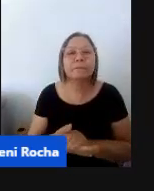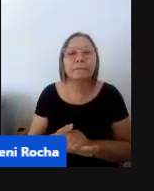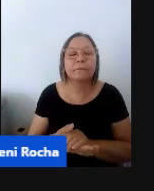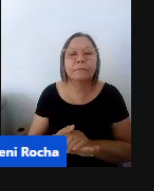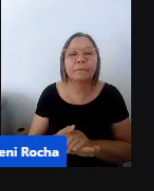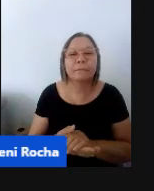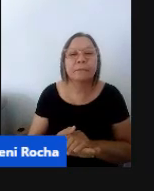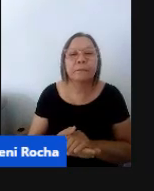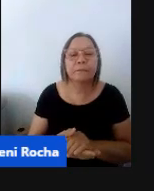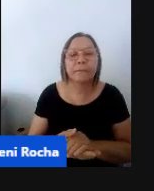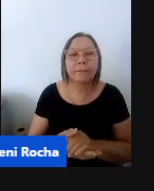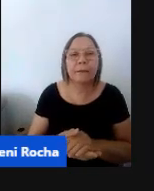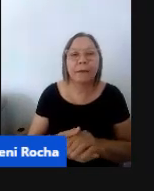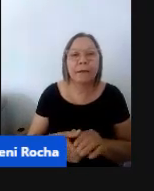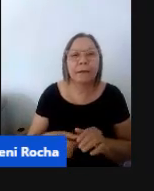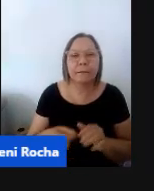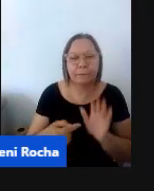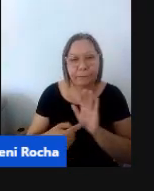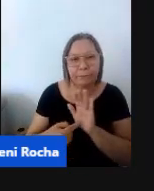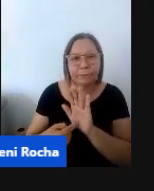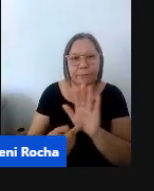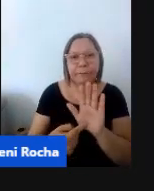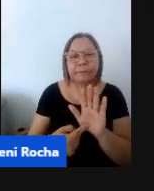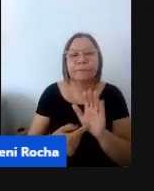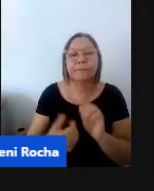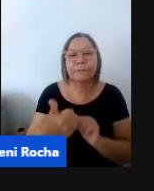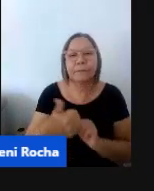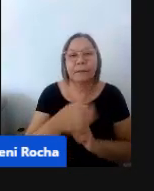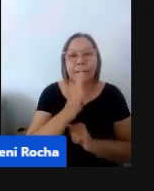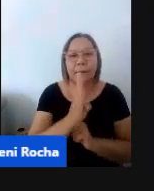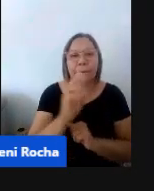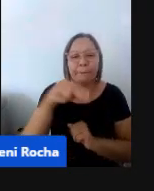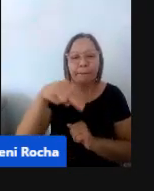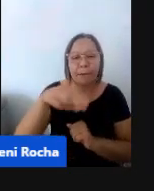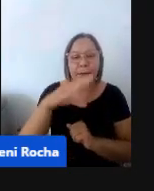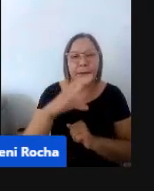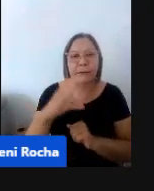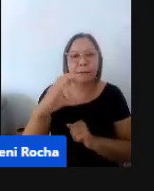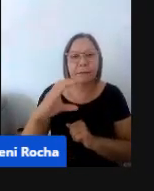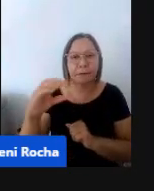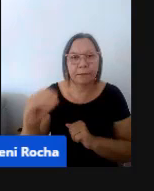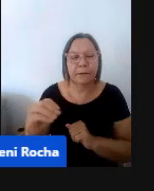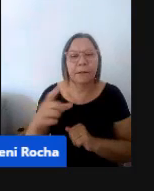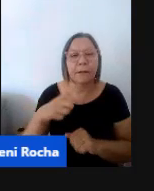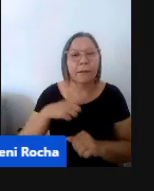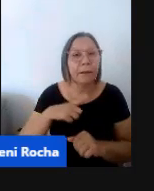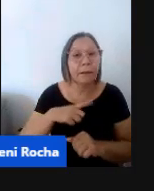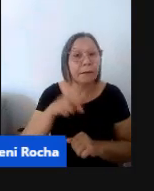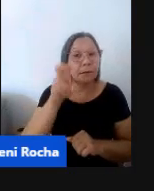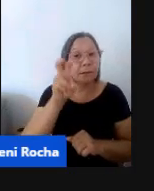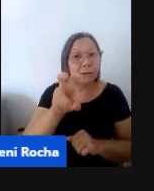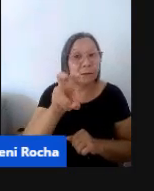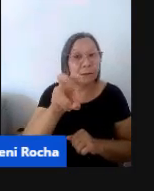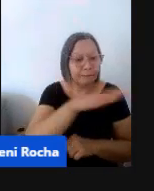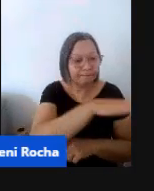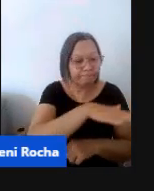BMCC, né, a título de informação mesmo, nós temos cinco campos de experiência,